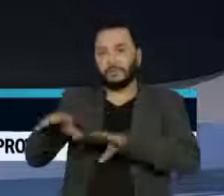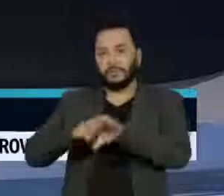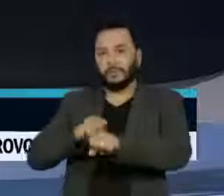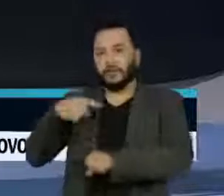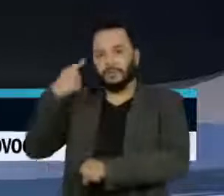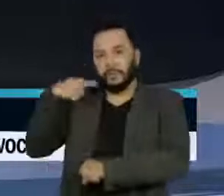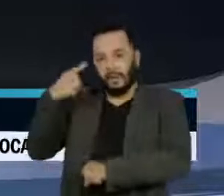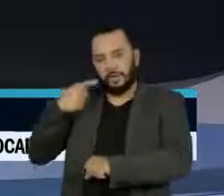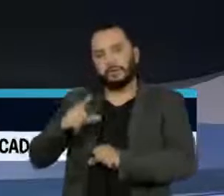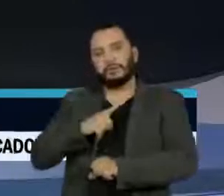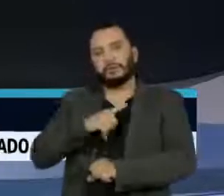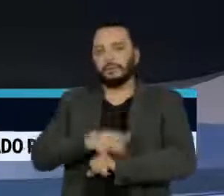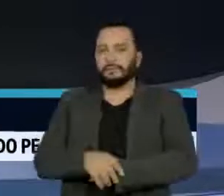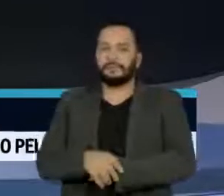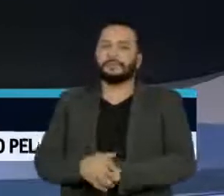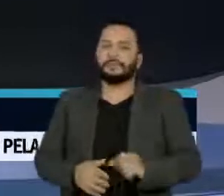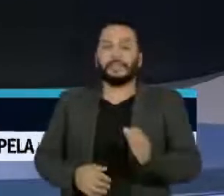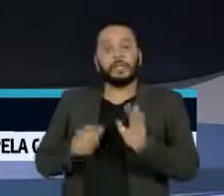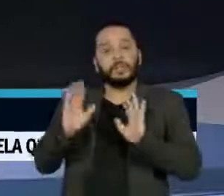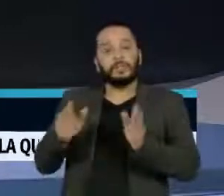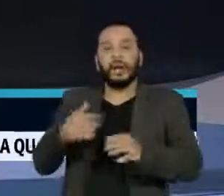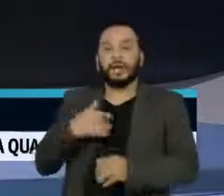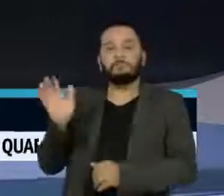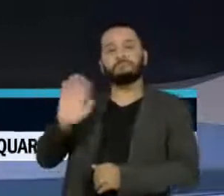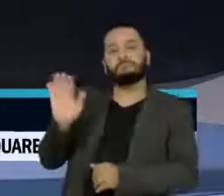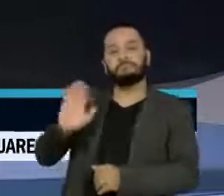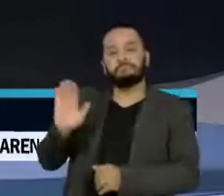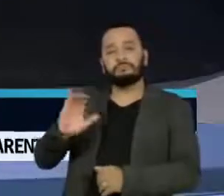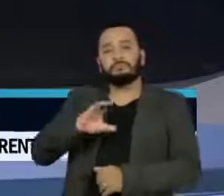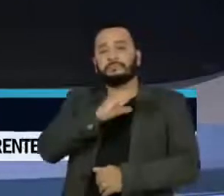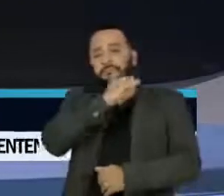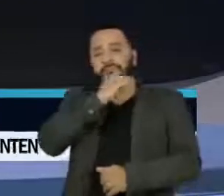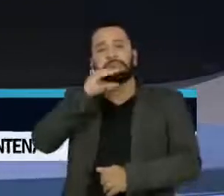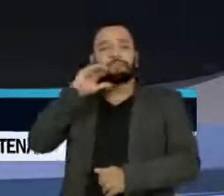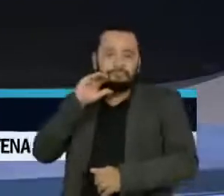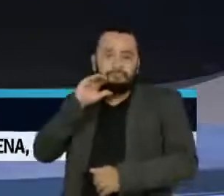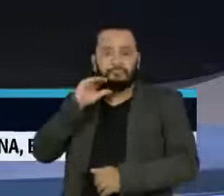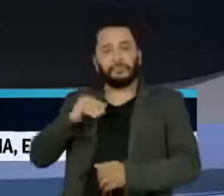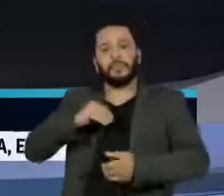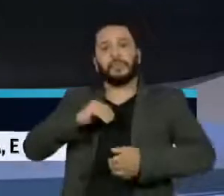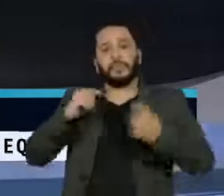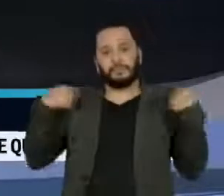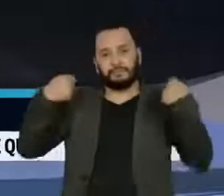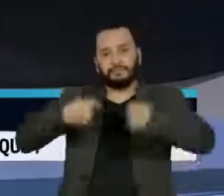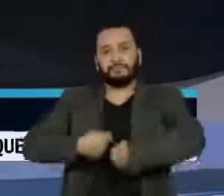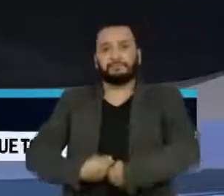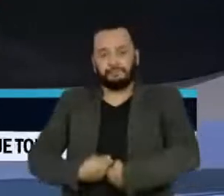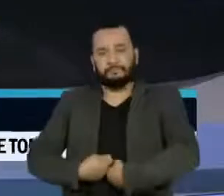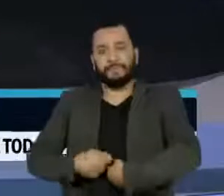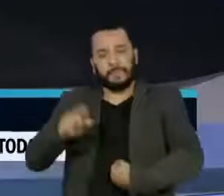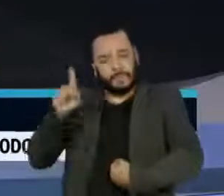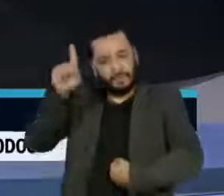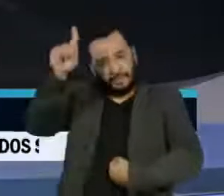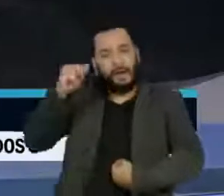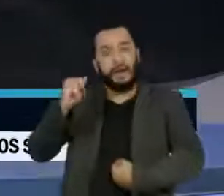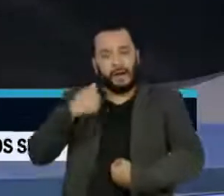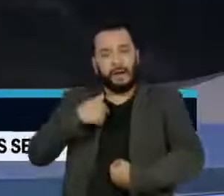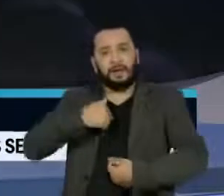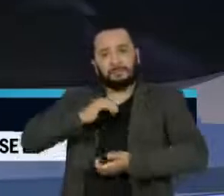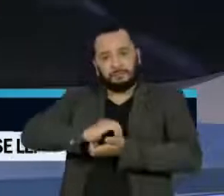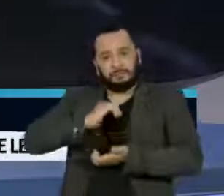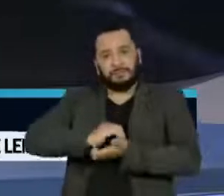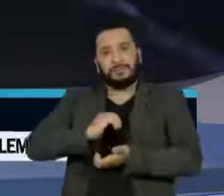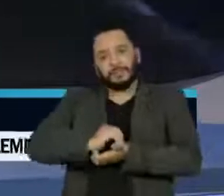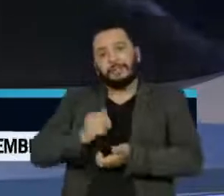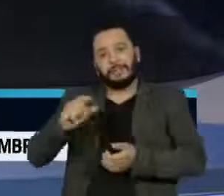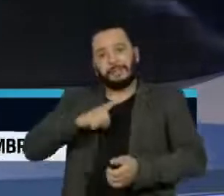A despedida do ministro Celso de Mello do Supremo Tribunal Federal foi marcada por muita emoção. O decano se aposenta na próxima terça